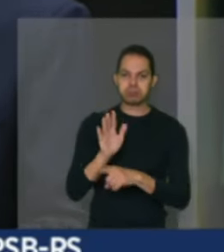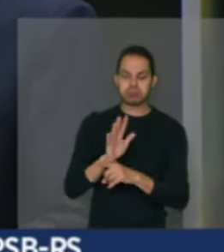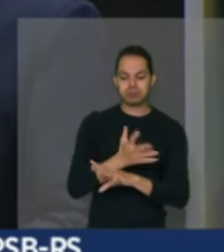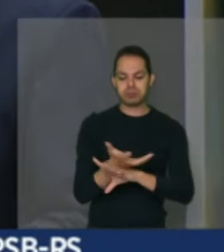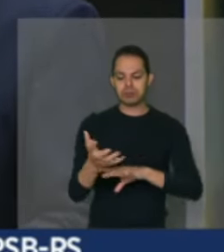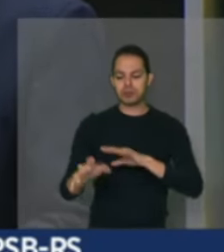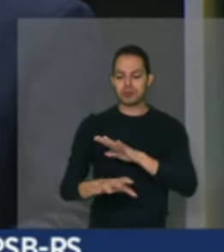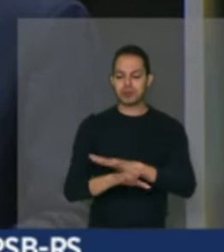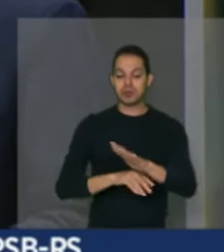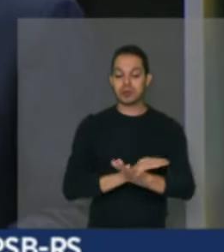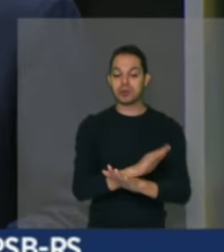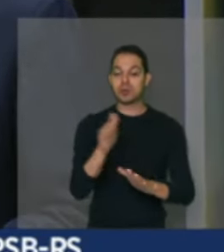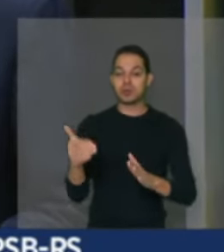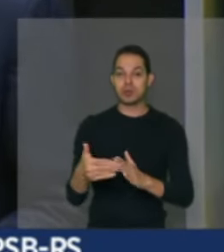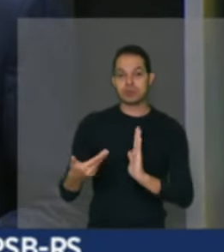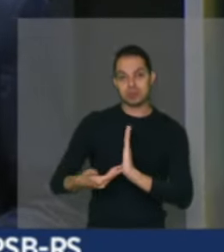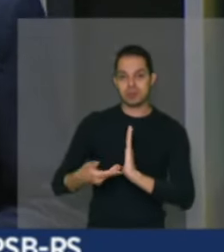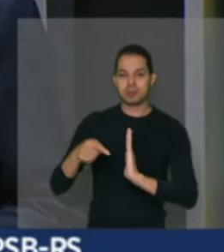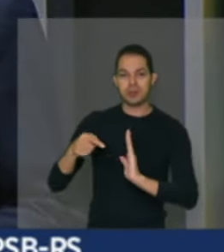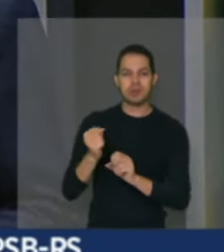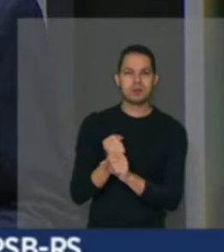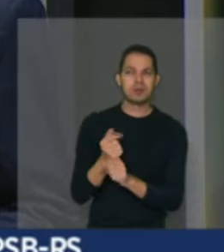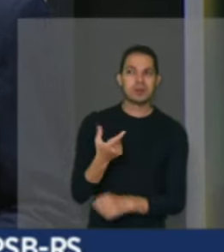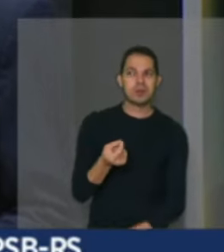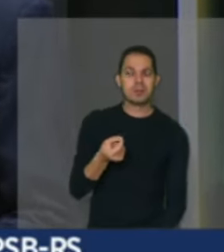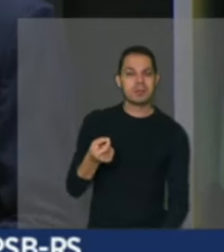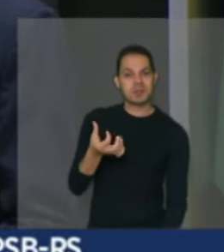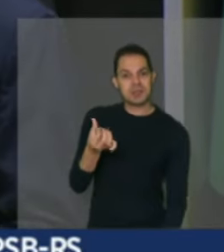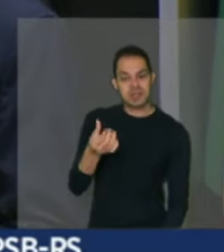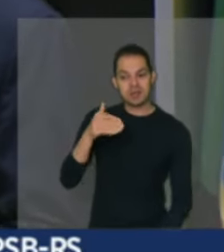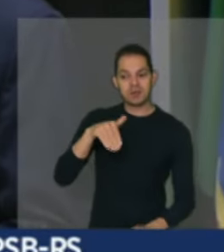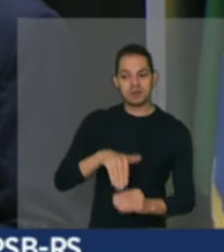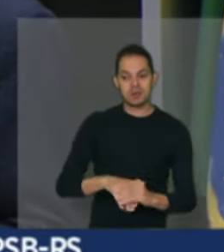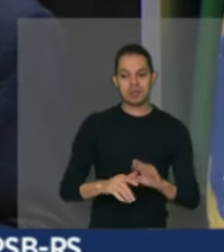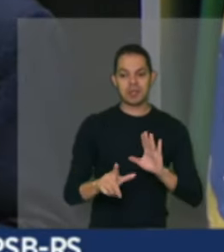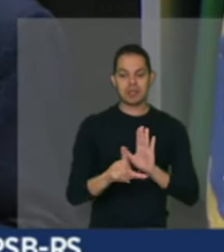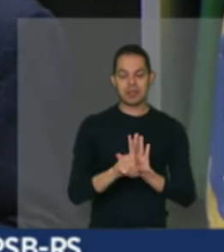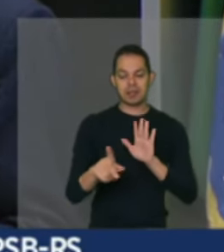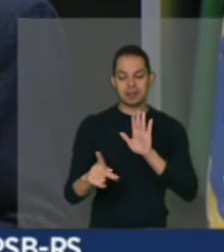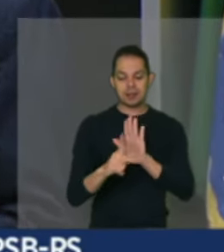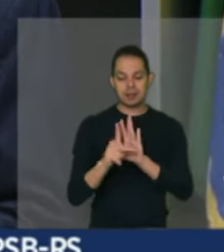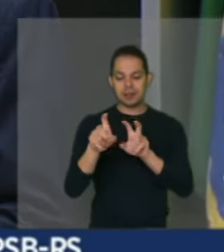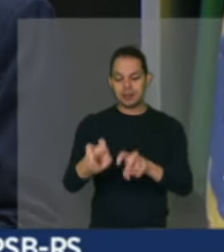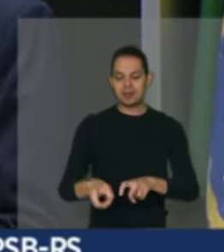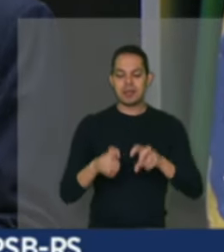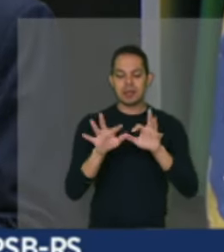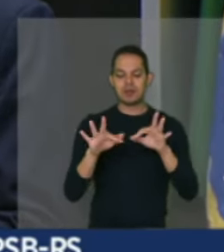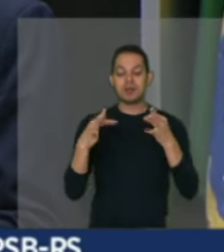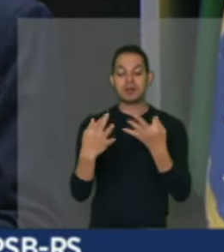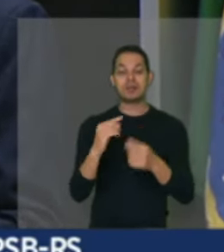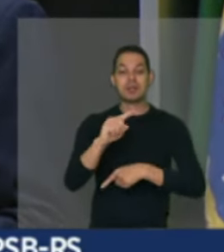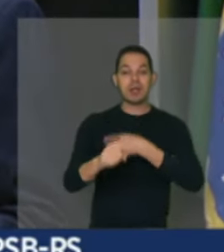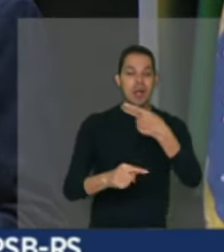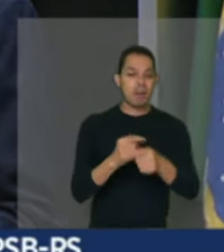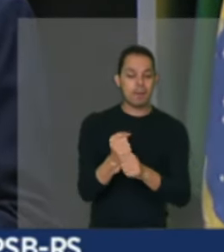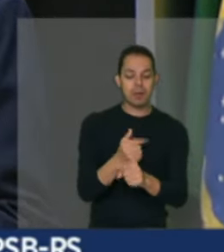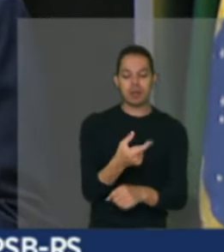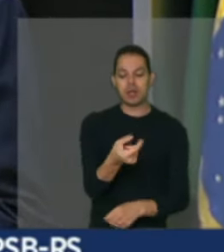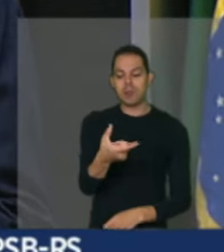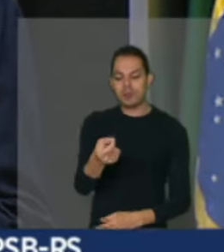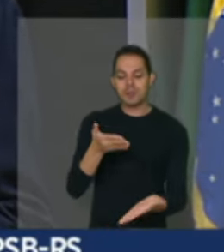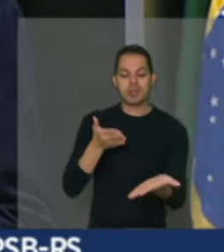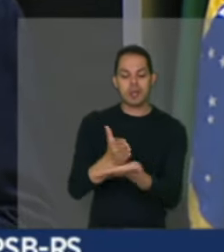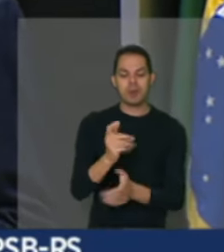Nessa Casa, em 2006, foi votada a Lei da Agricultura Familiar, e em 2020, se aprovou